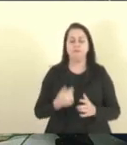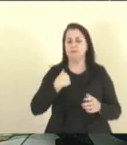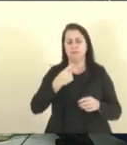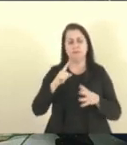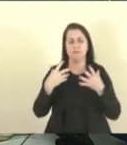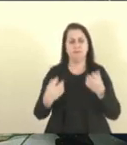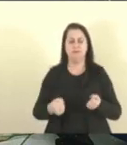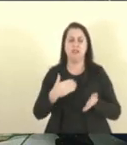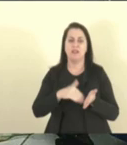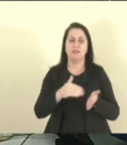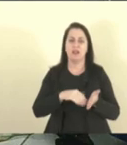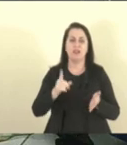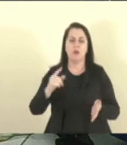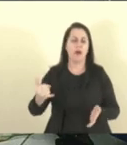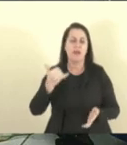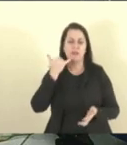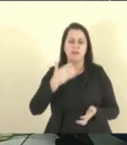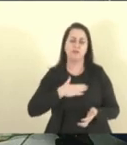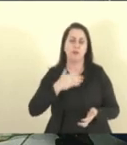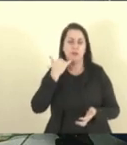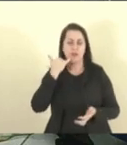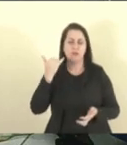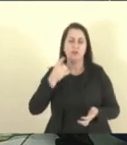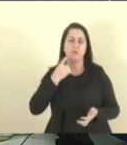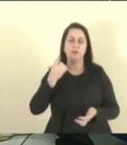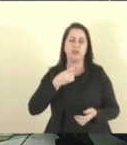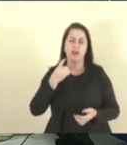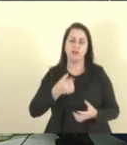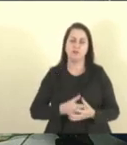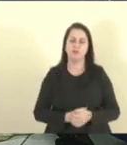o secretário não atenda o telefone do deputado,